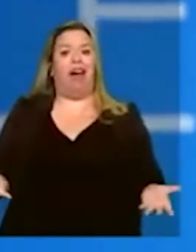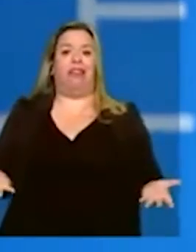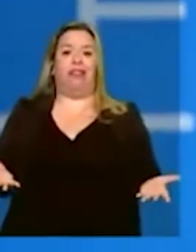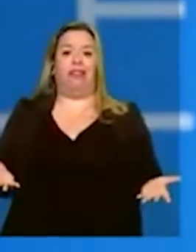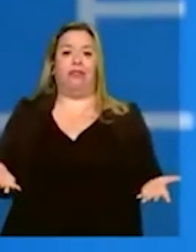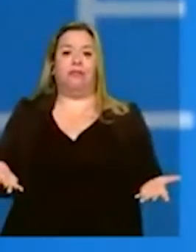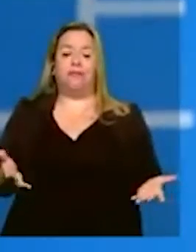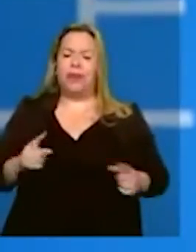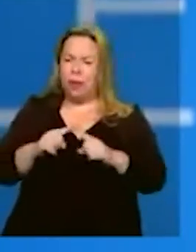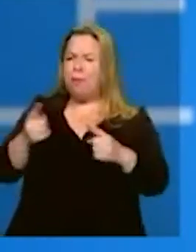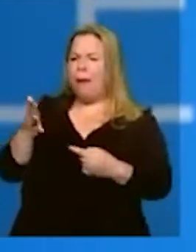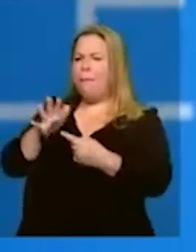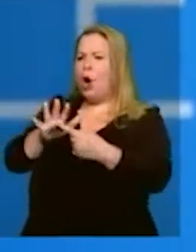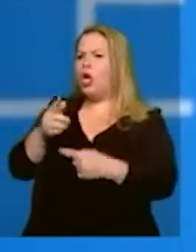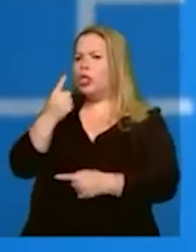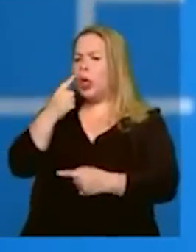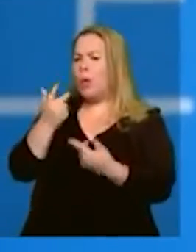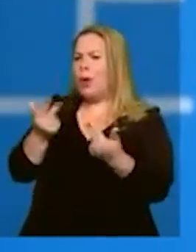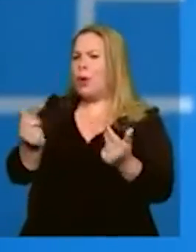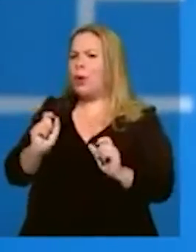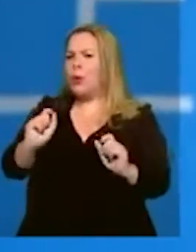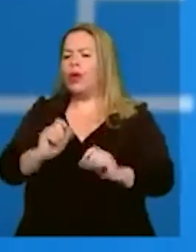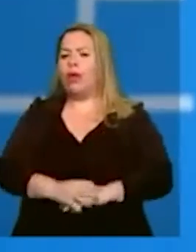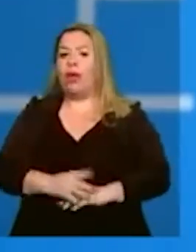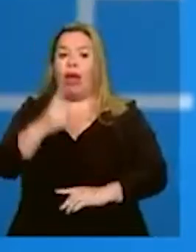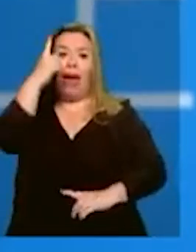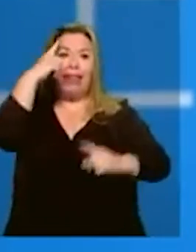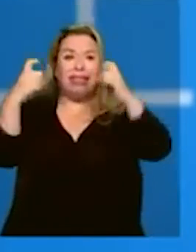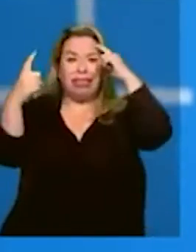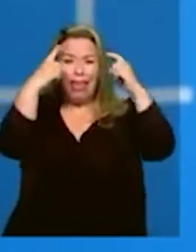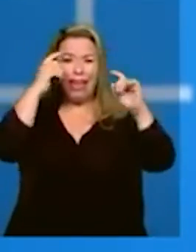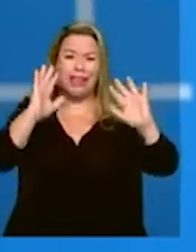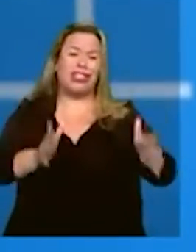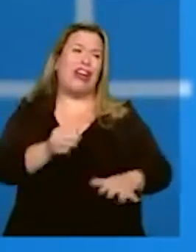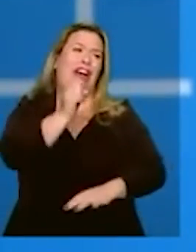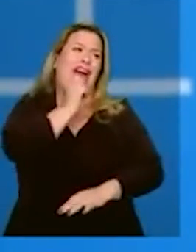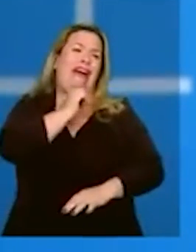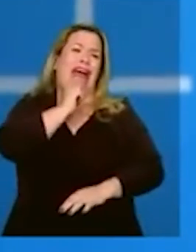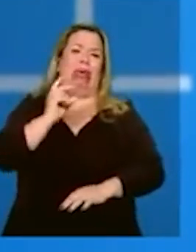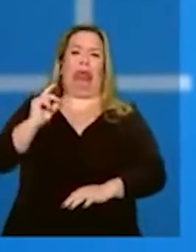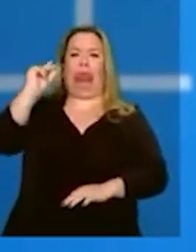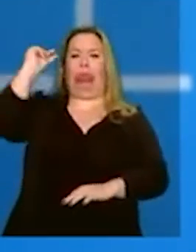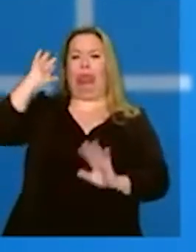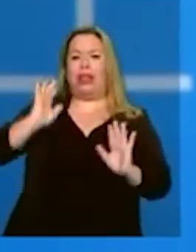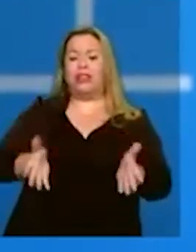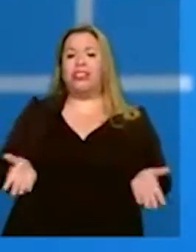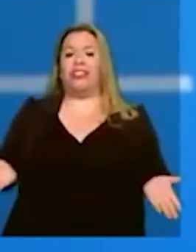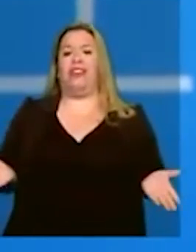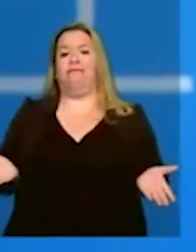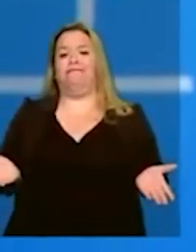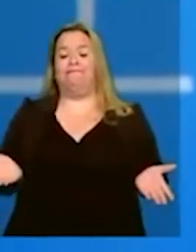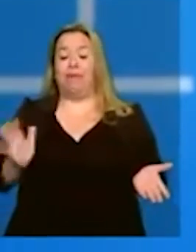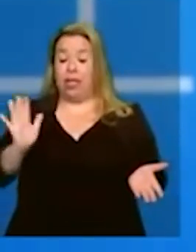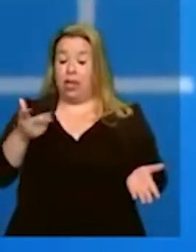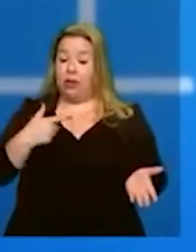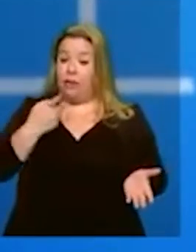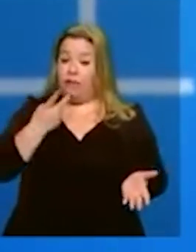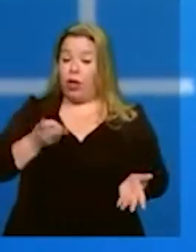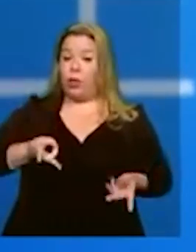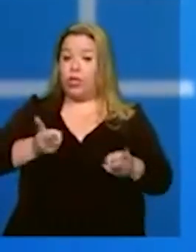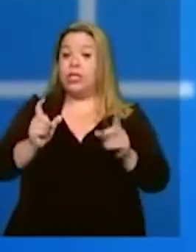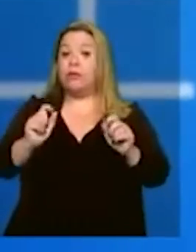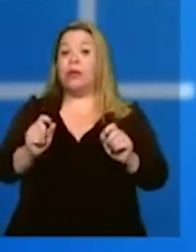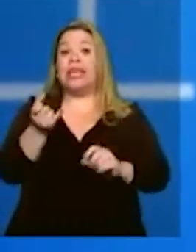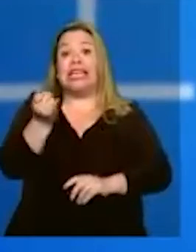coisa. Isso é revelador. Porque as ideias ficaram velhas. Eu tenho dito muito que se o Lula tivesse